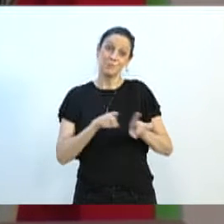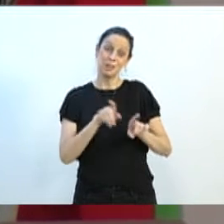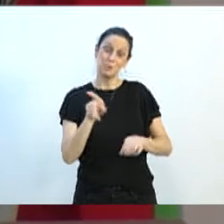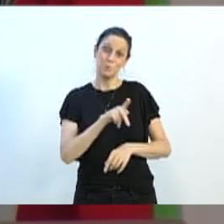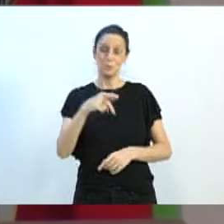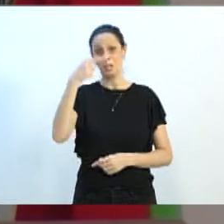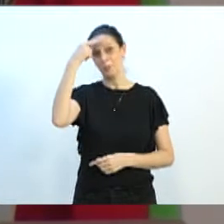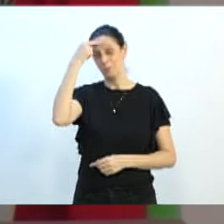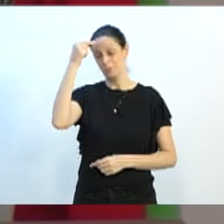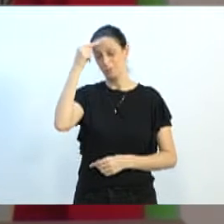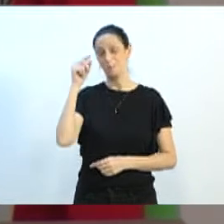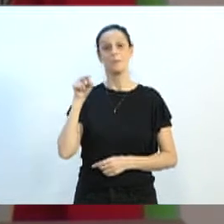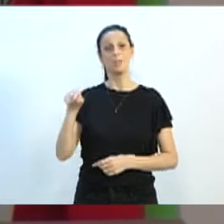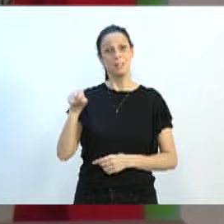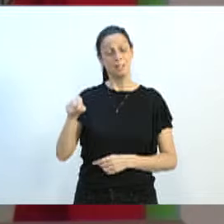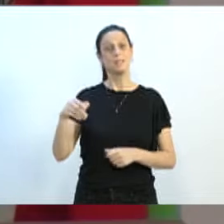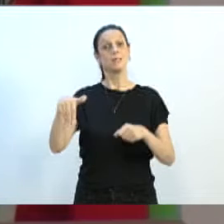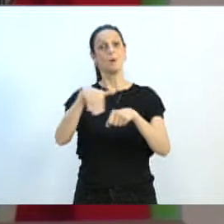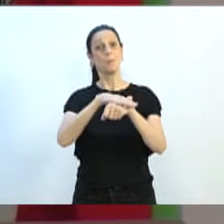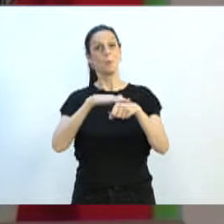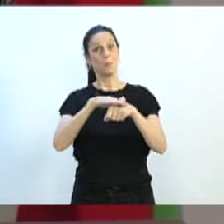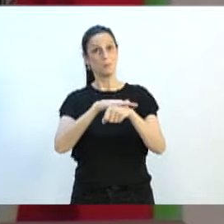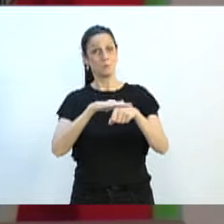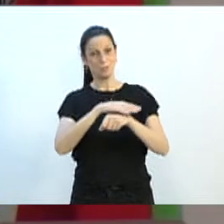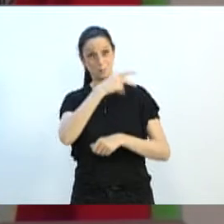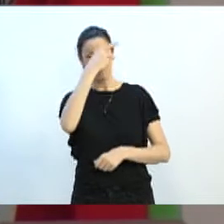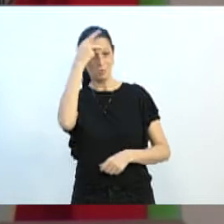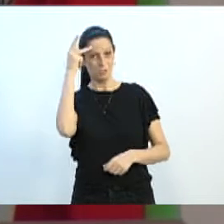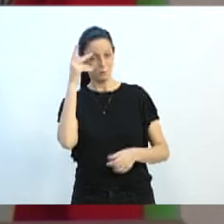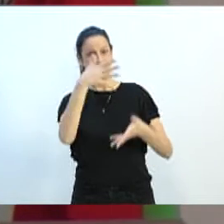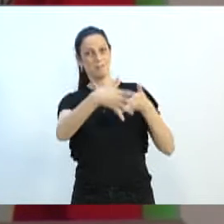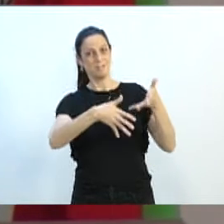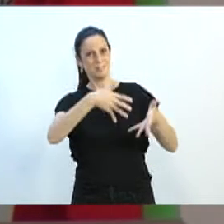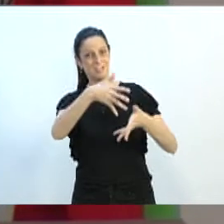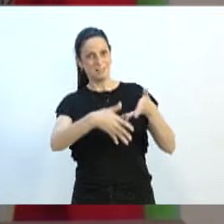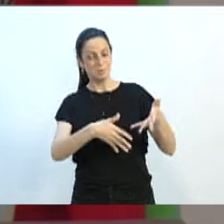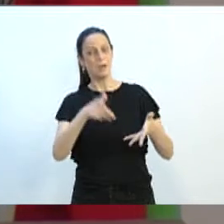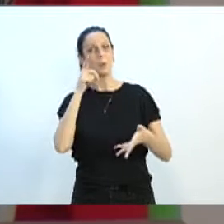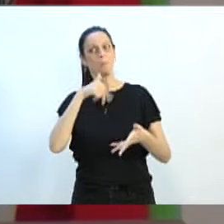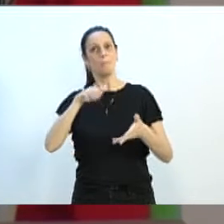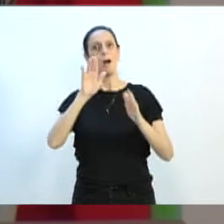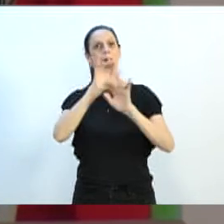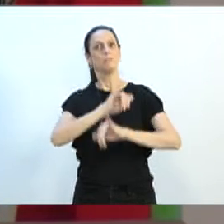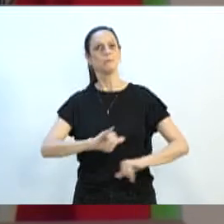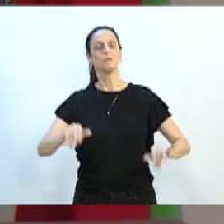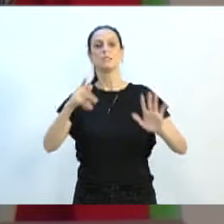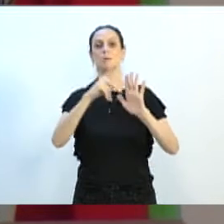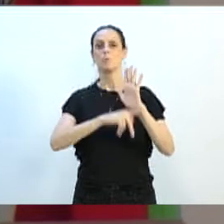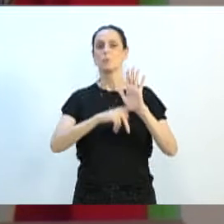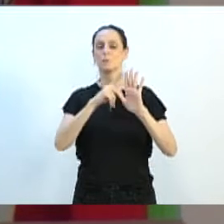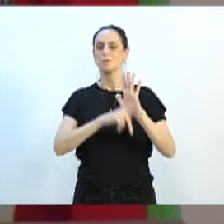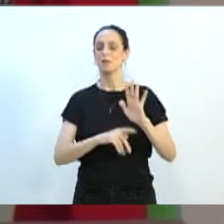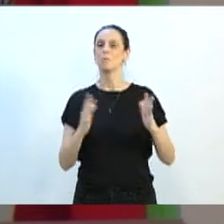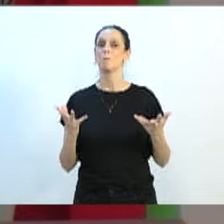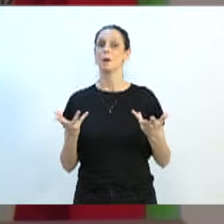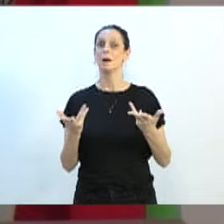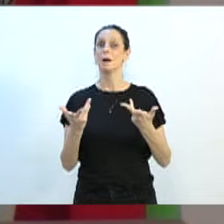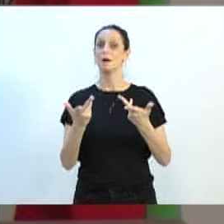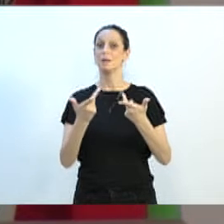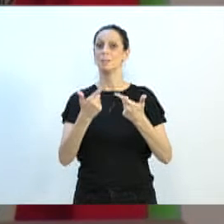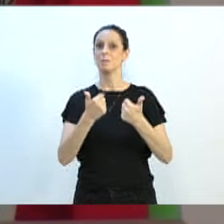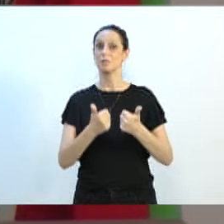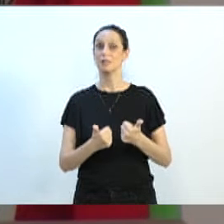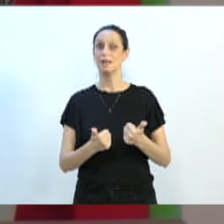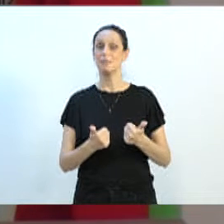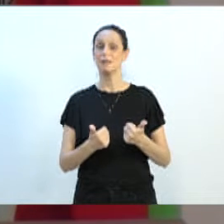que eles estão dialogando juntamente com o pessoal de Libras para dar mais visibilidade àquele projeto fantástico da Central